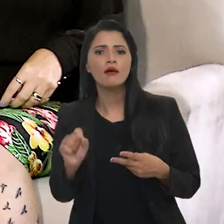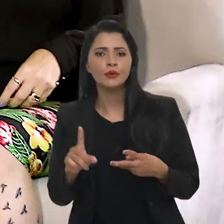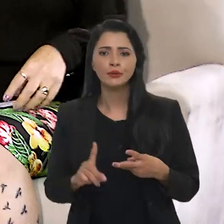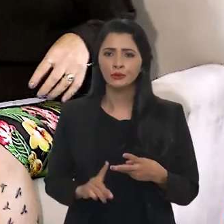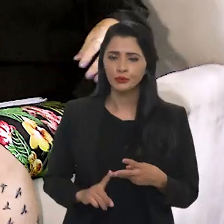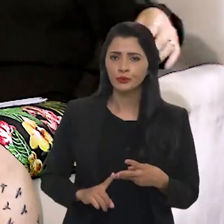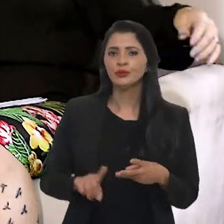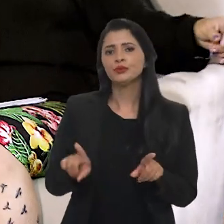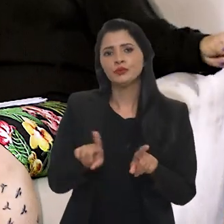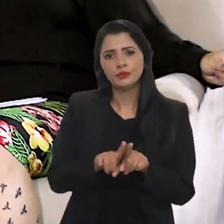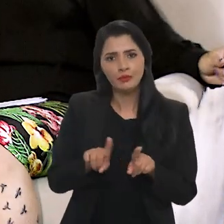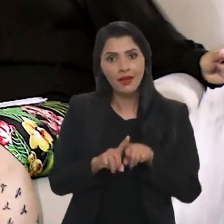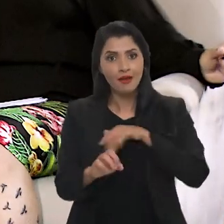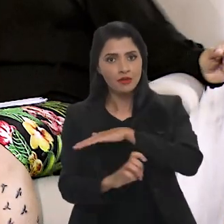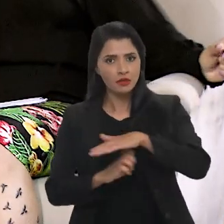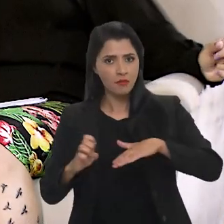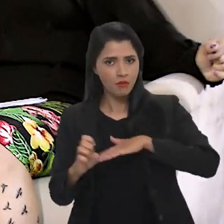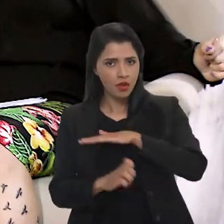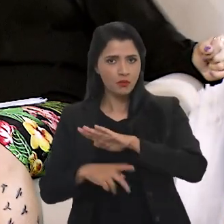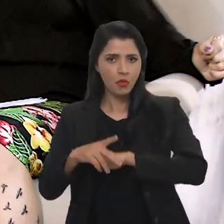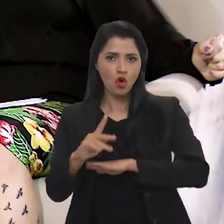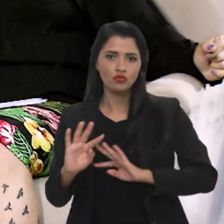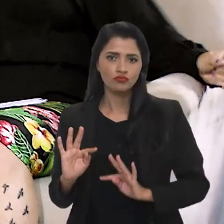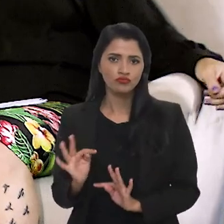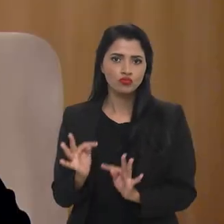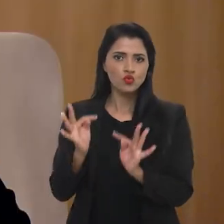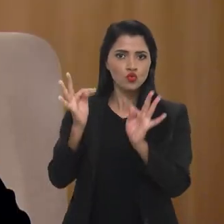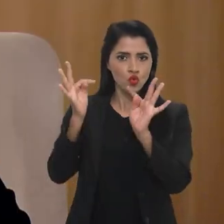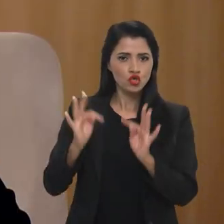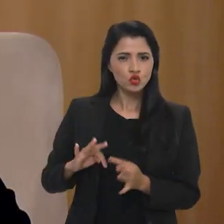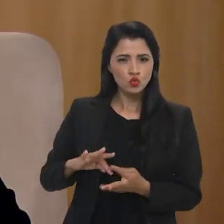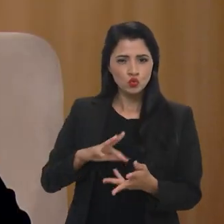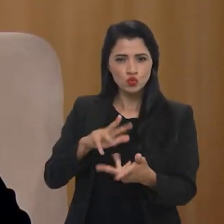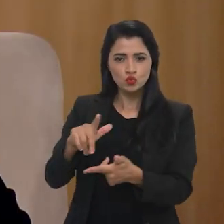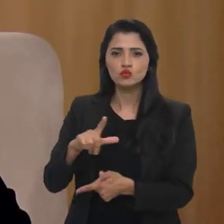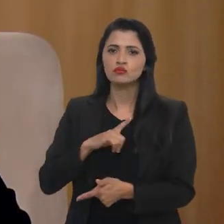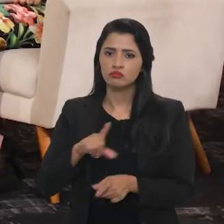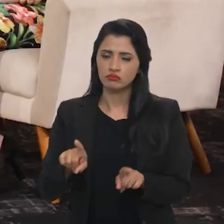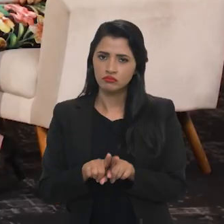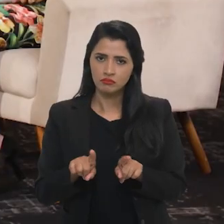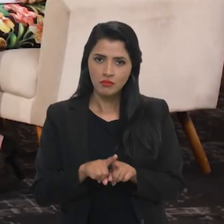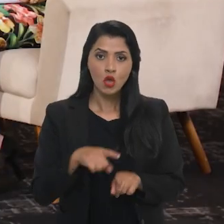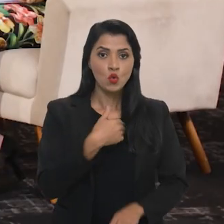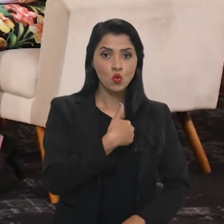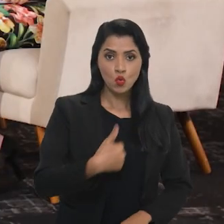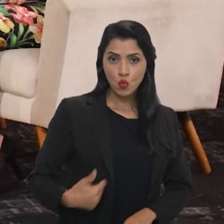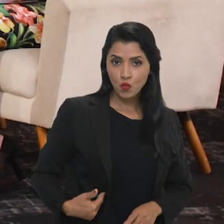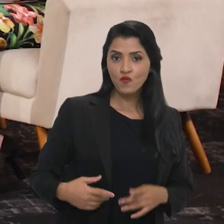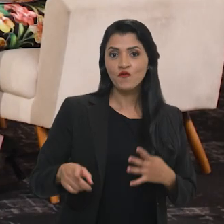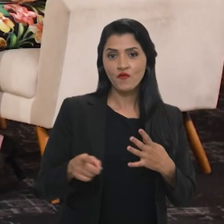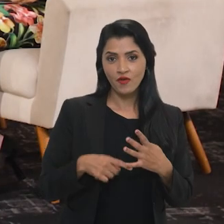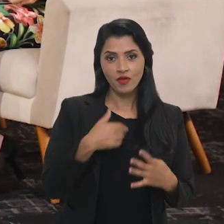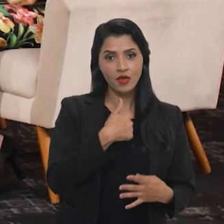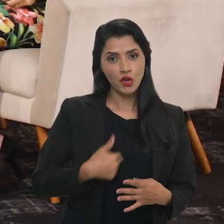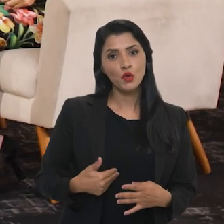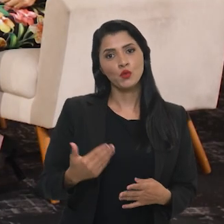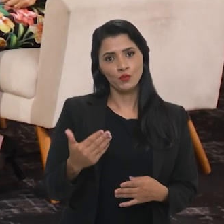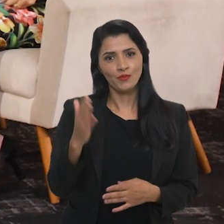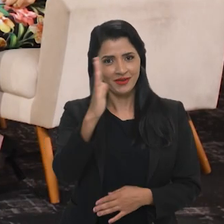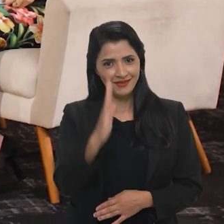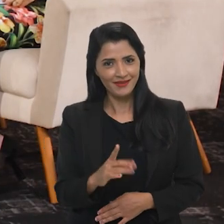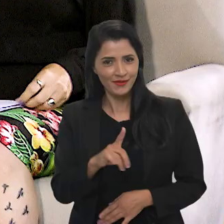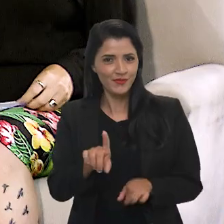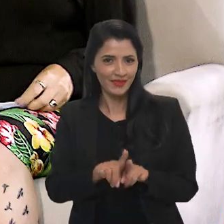tem a questão da atuação das grandes empresas de tecnologia mundiais, a atuação dos governos nacionais do